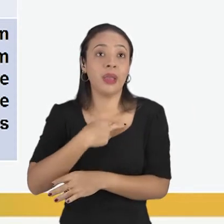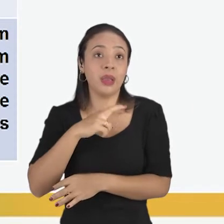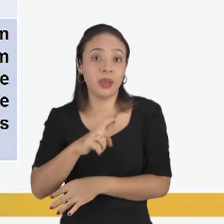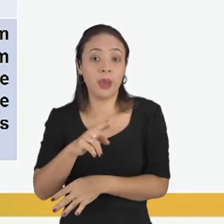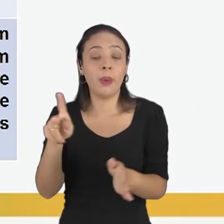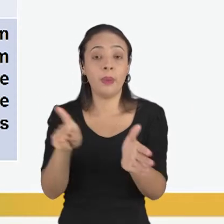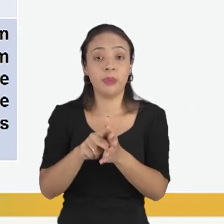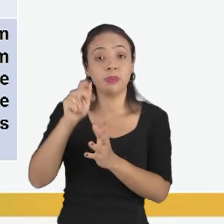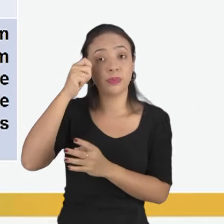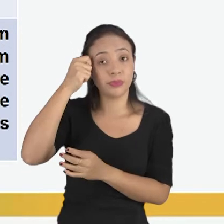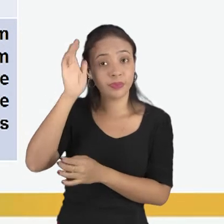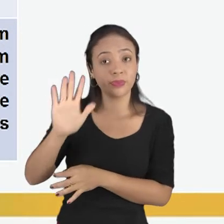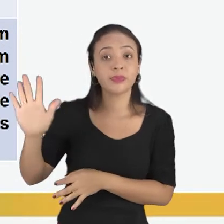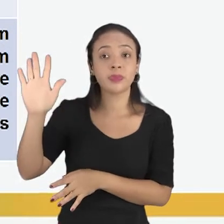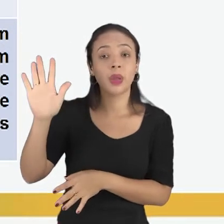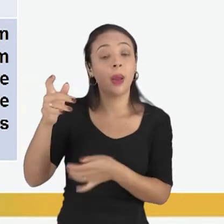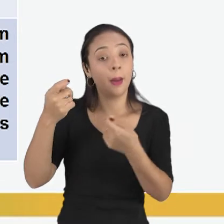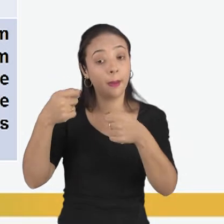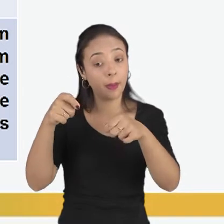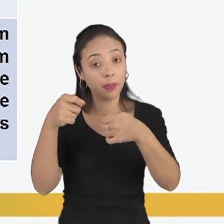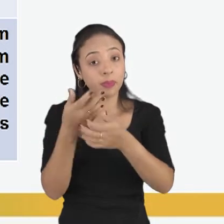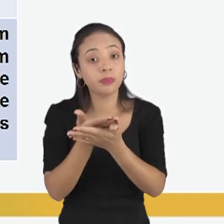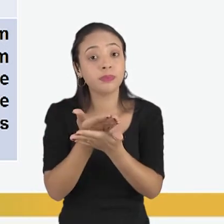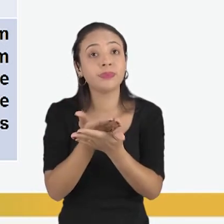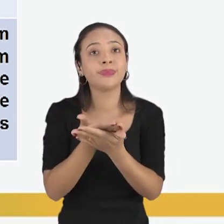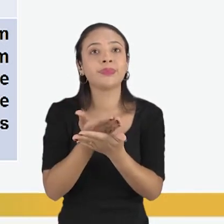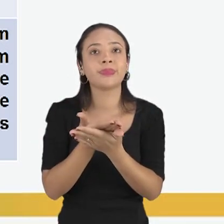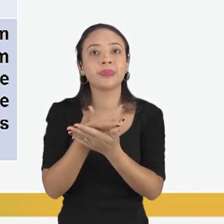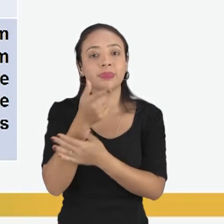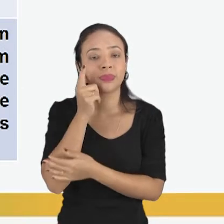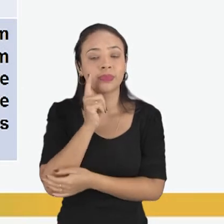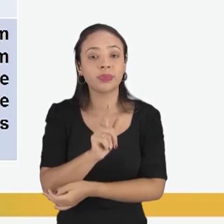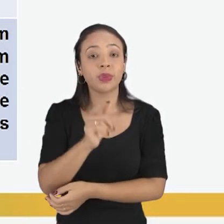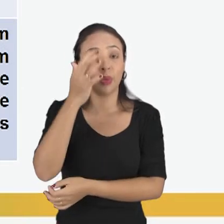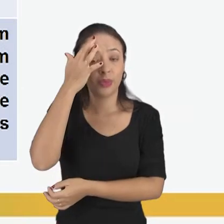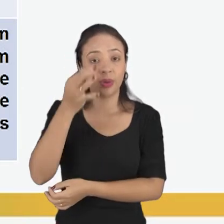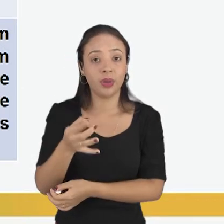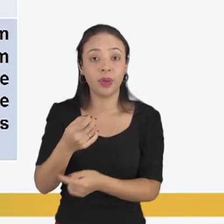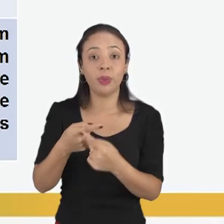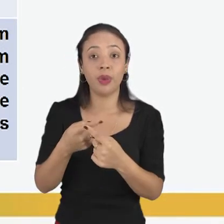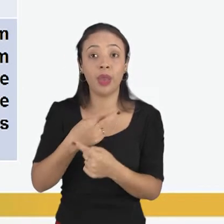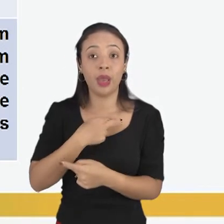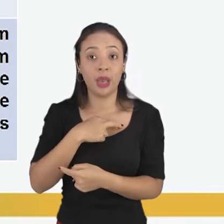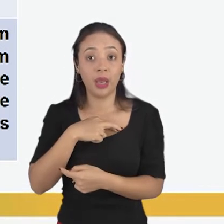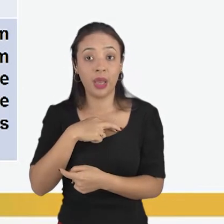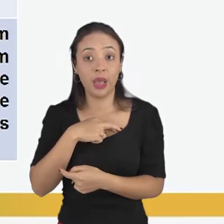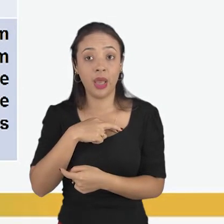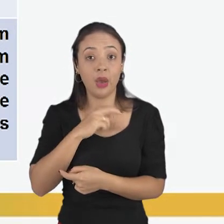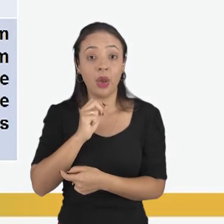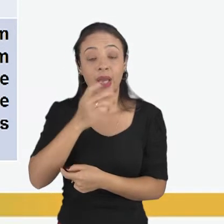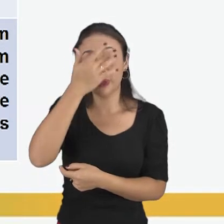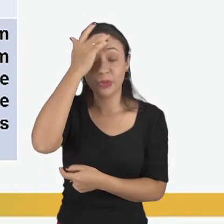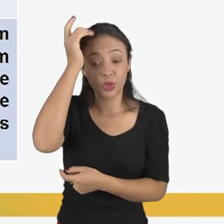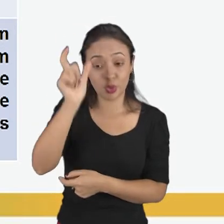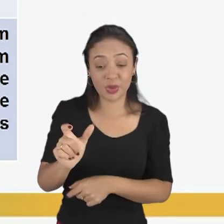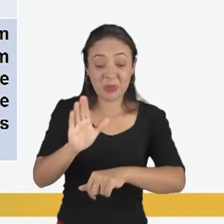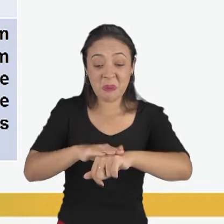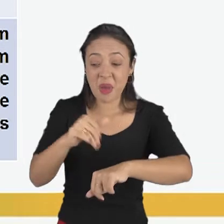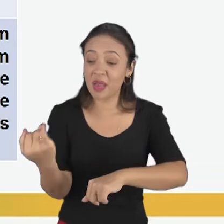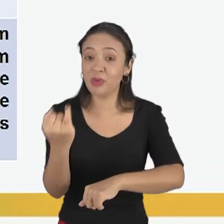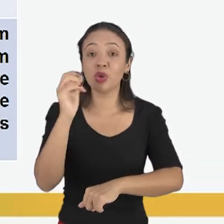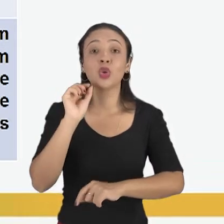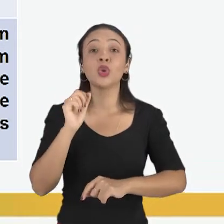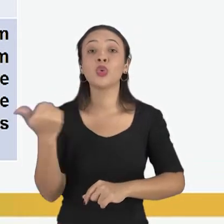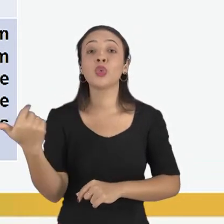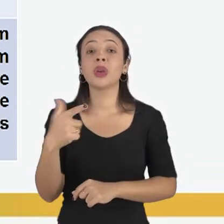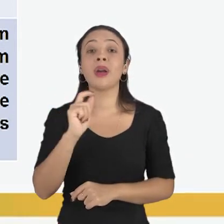Vamos estudar para... O que eu disse aqui? As religiões, as pessoas são mais importantes do que as religiões. Então nós temos que acolher